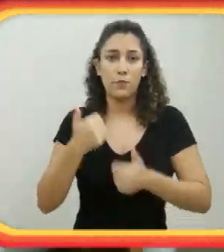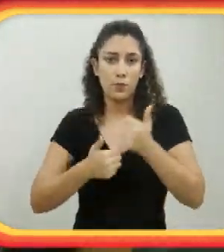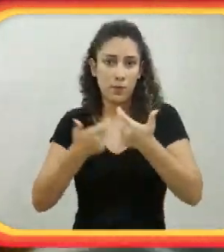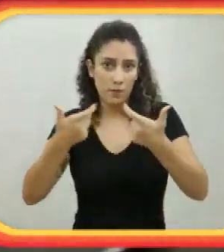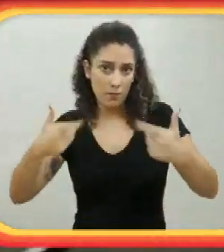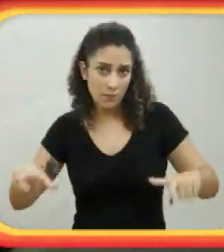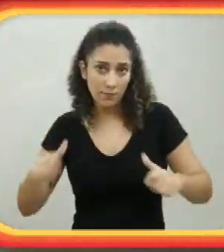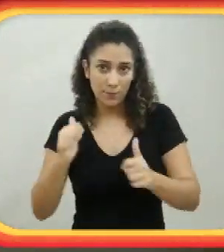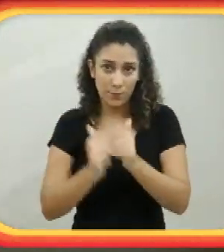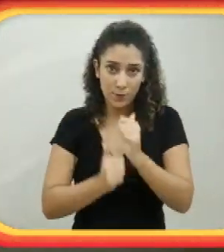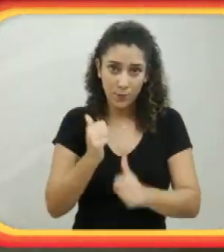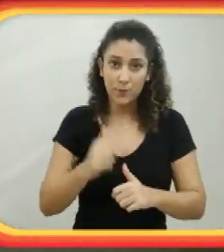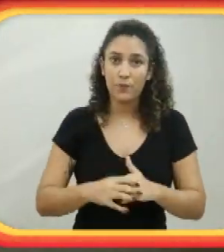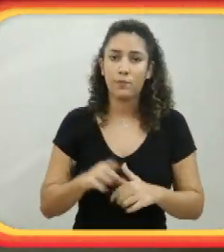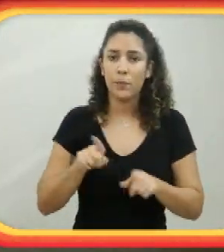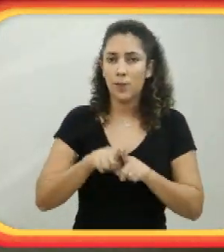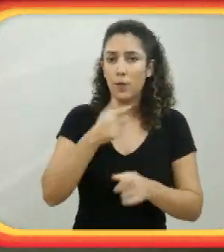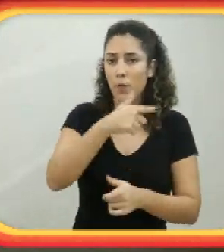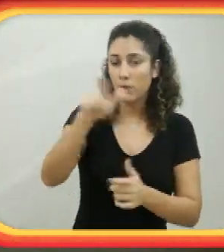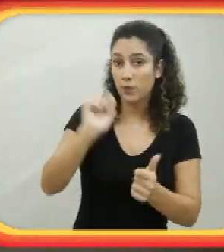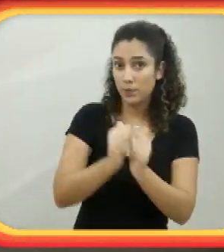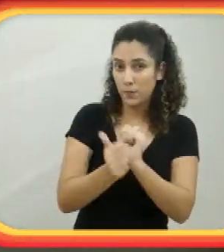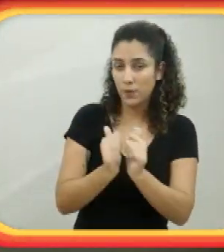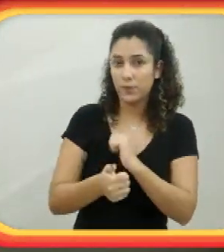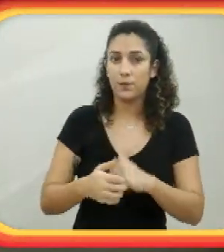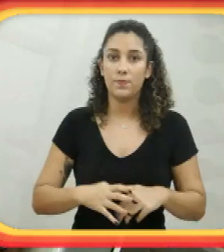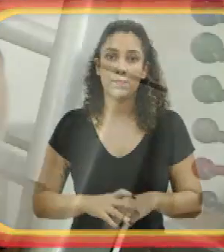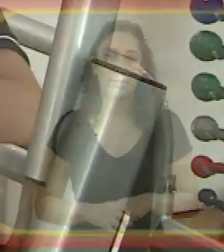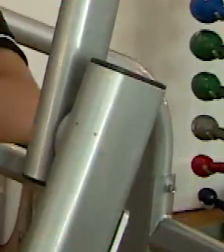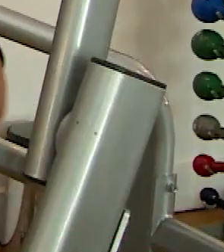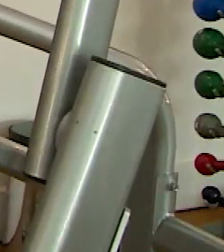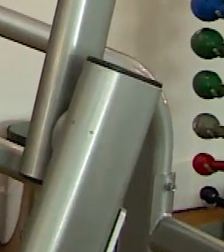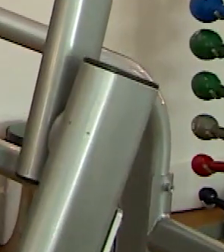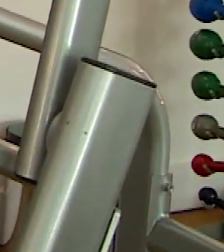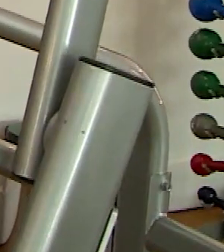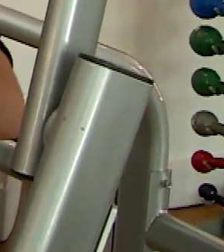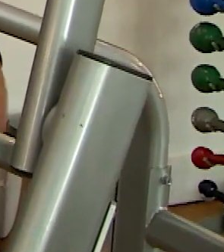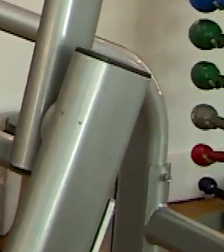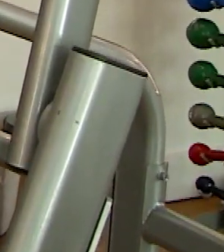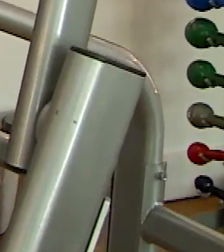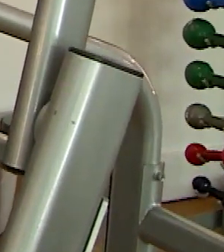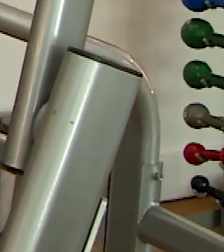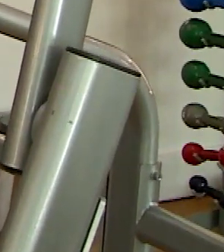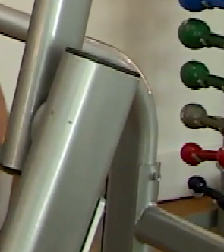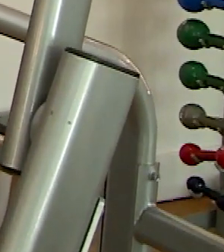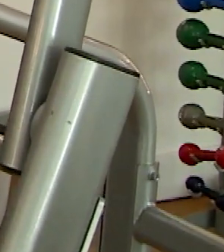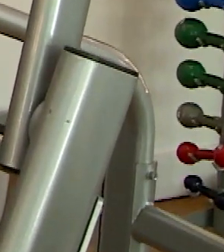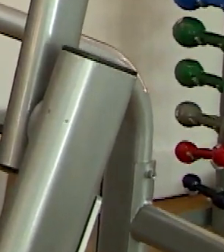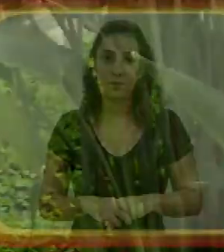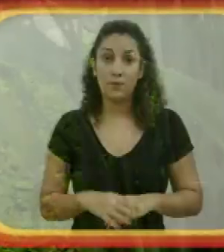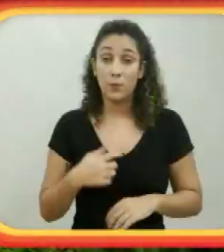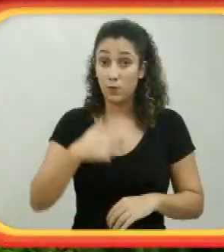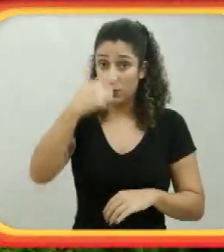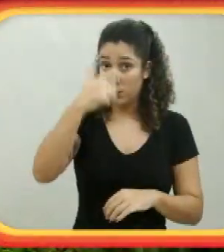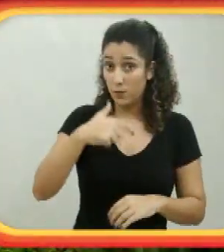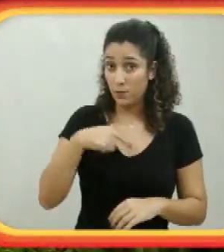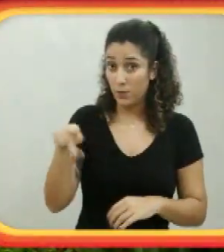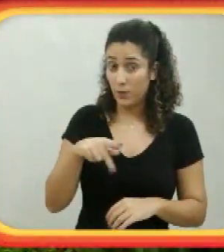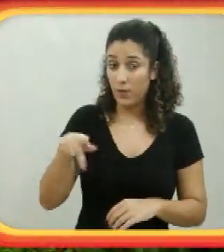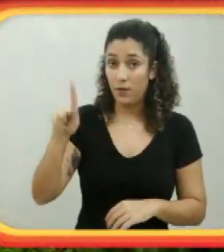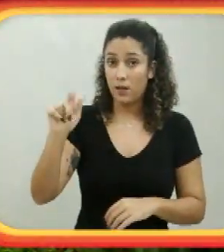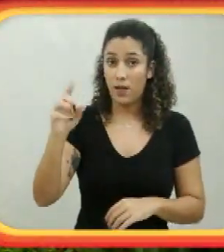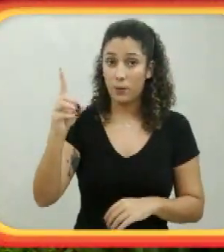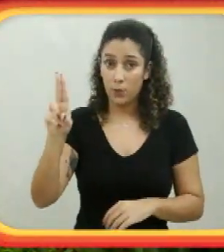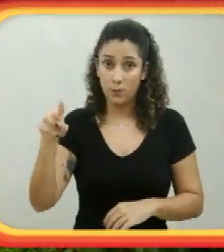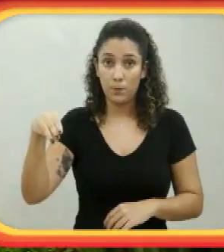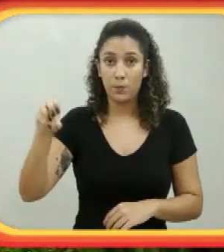esteira, jogo futebol e eu cruzo esporte. Sentado em um supino articulado vertical, o João segura as barras e as empurra. Eu sou o professor Cadu